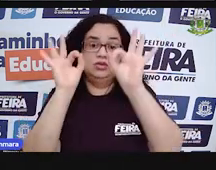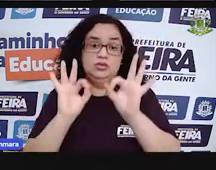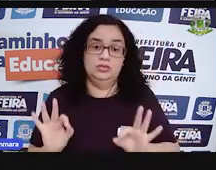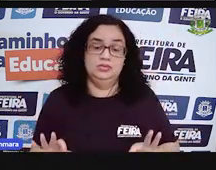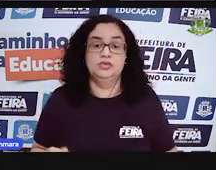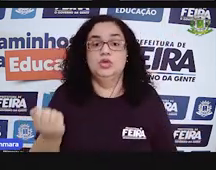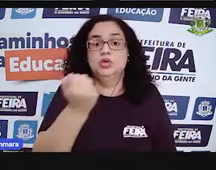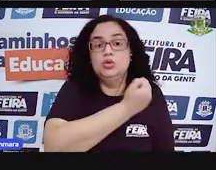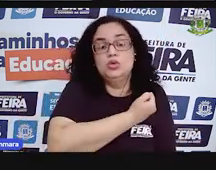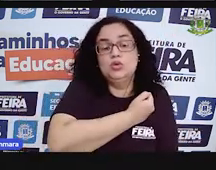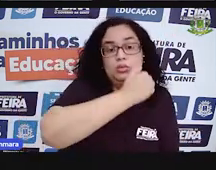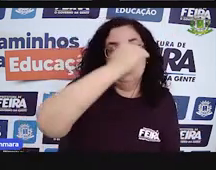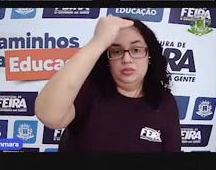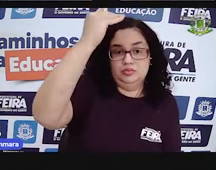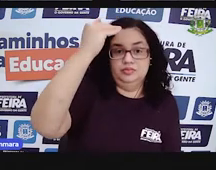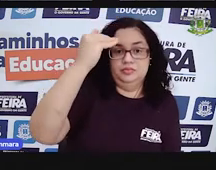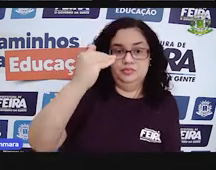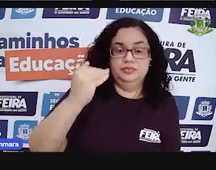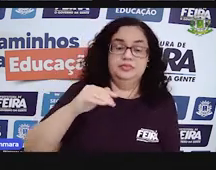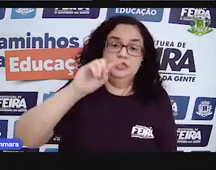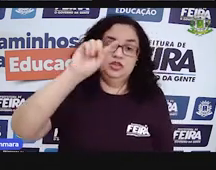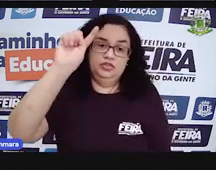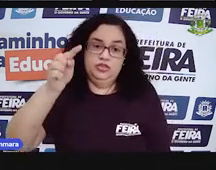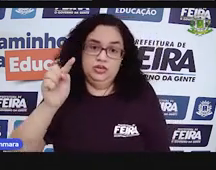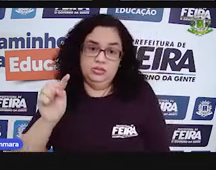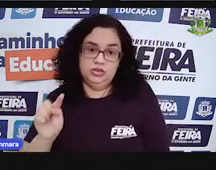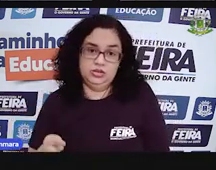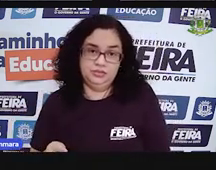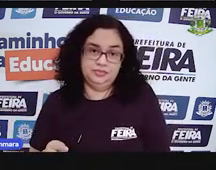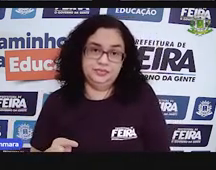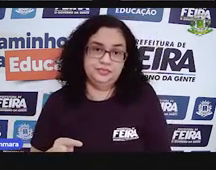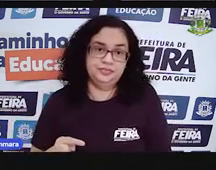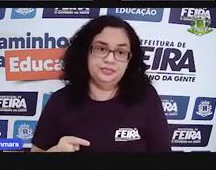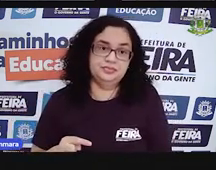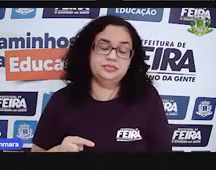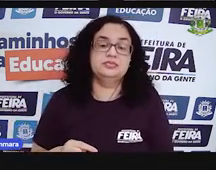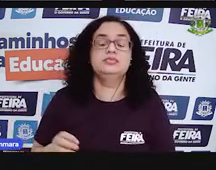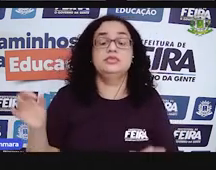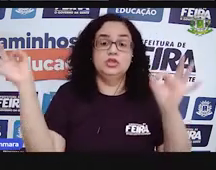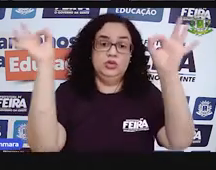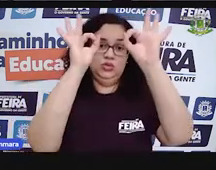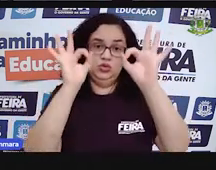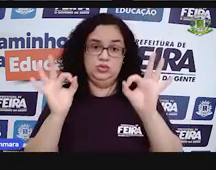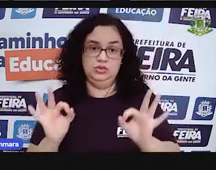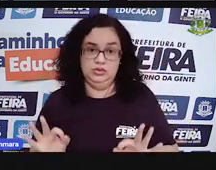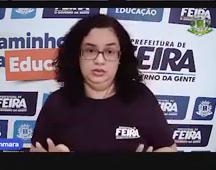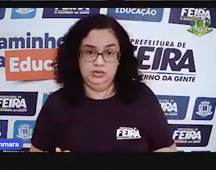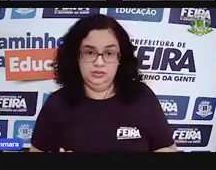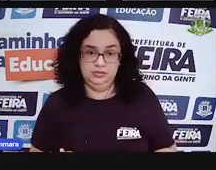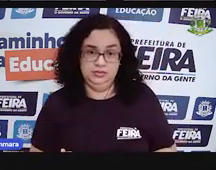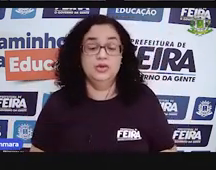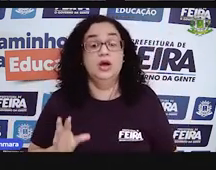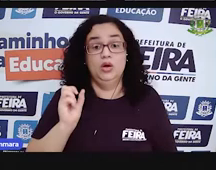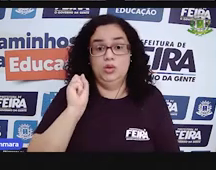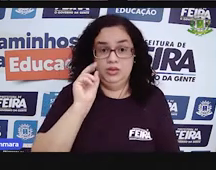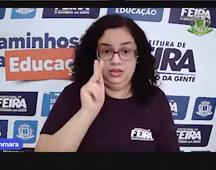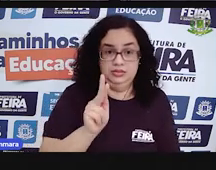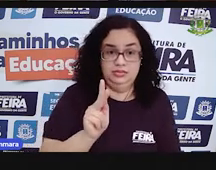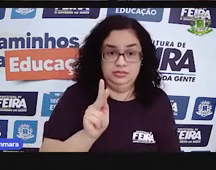Número embaixo de número, vírgula embaixo de vírgula. Olha só. Organizadinho. Tá bom?